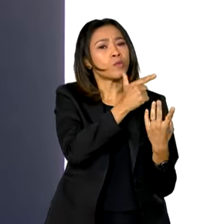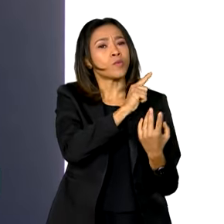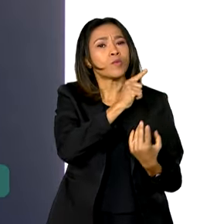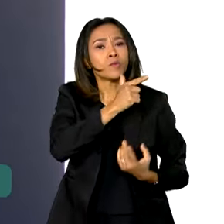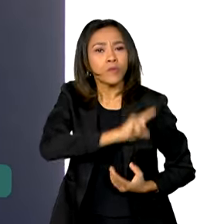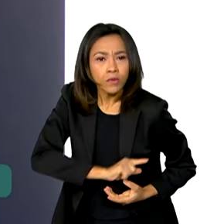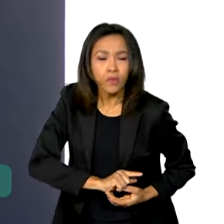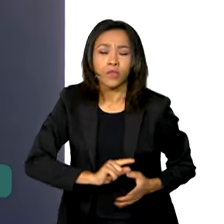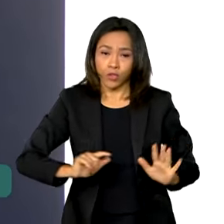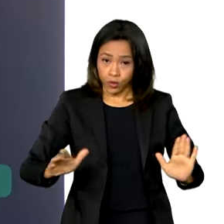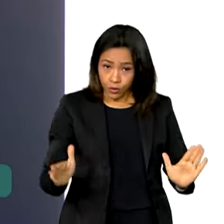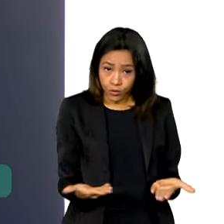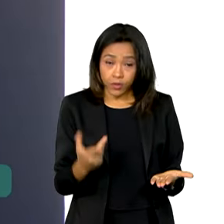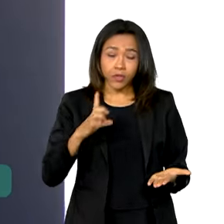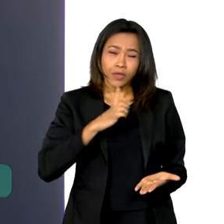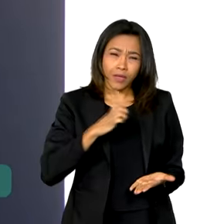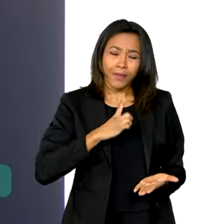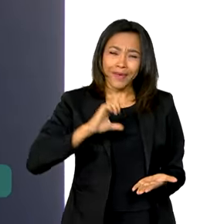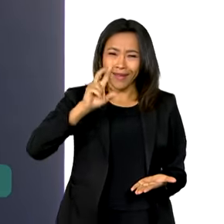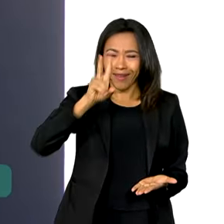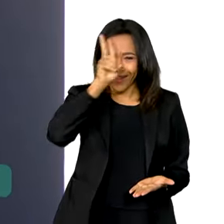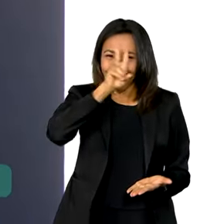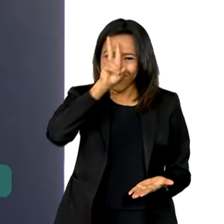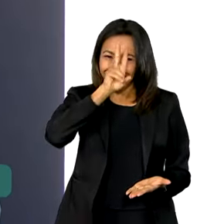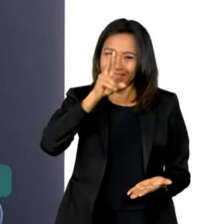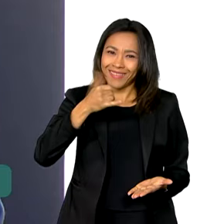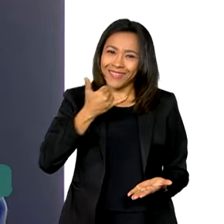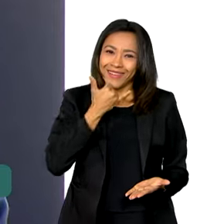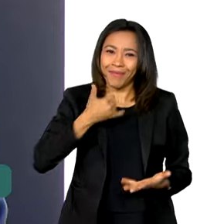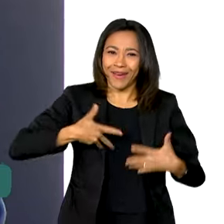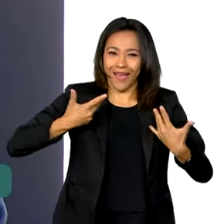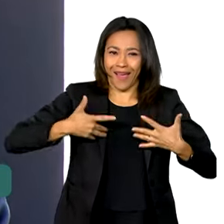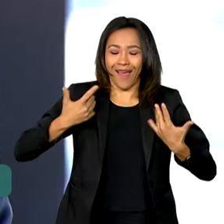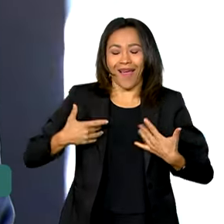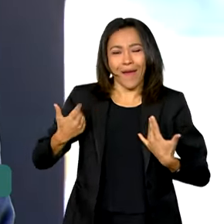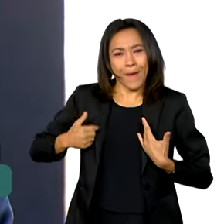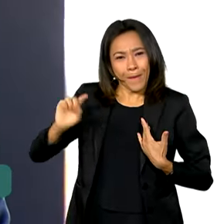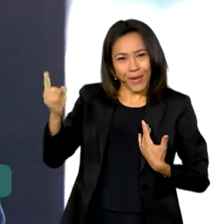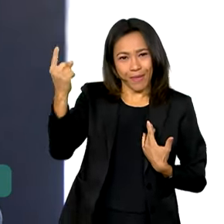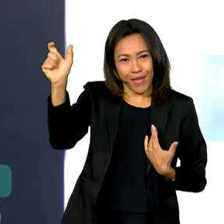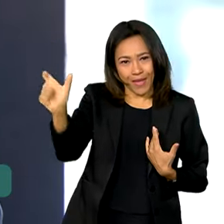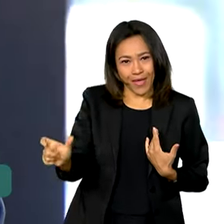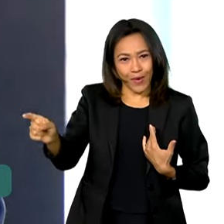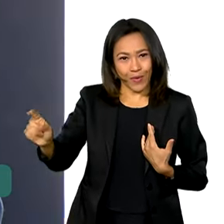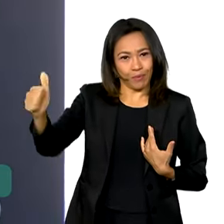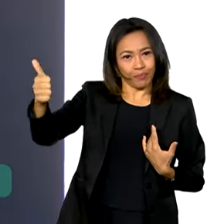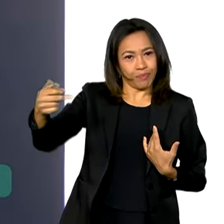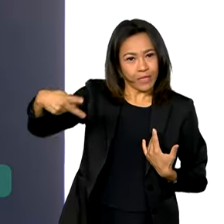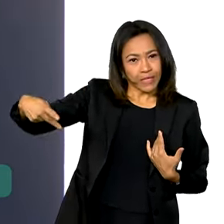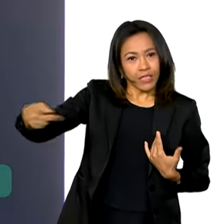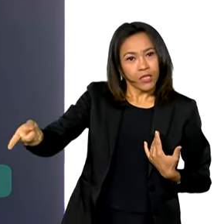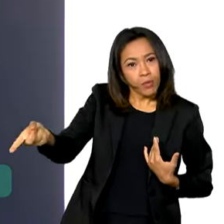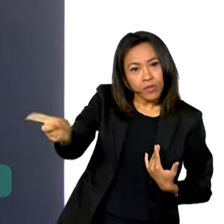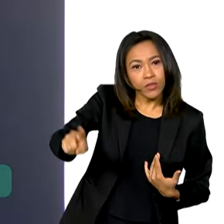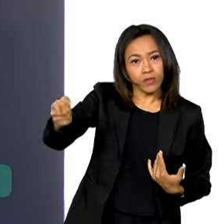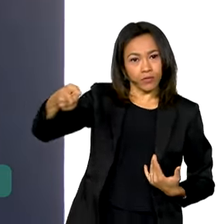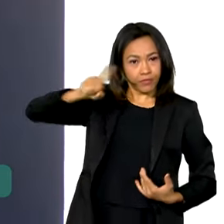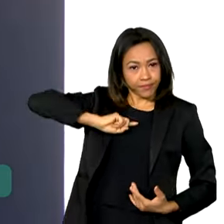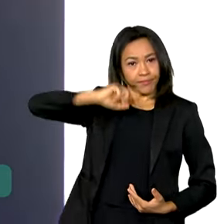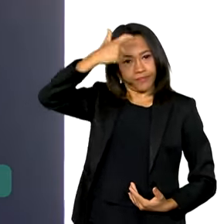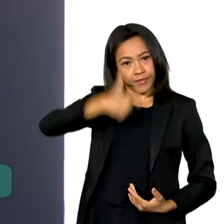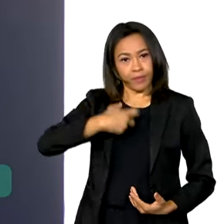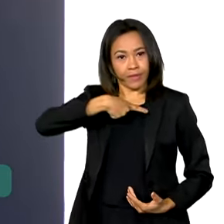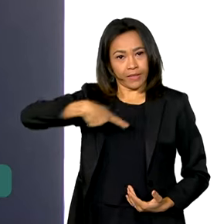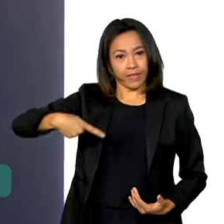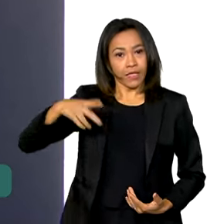a gente tem a alegria aqui de contar com o primeiro presidente, que o João Batista, com o André, o que me antecedeu e todos colocaram ali o